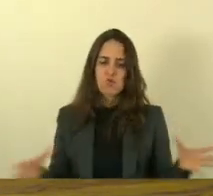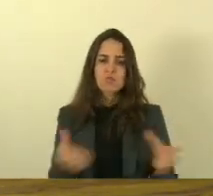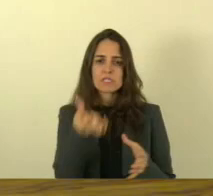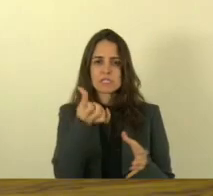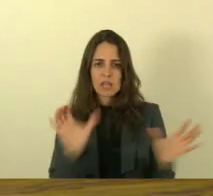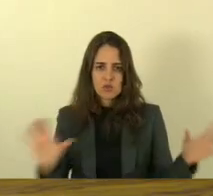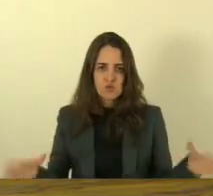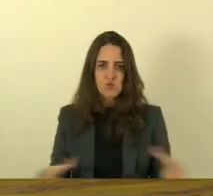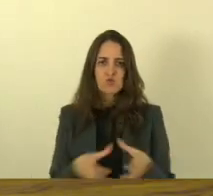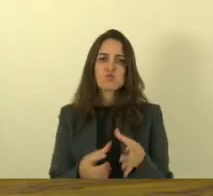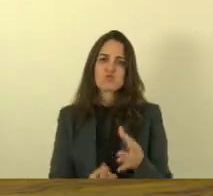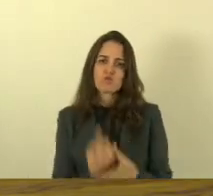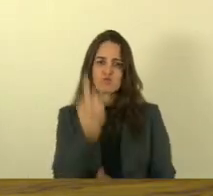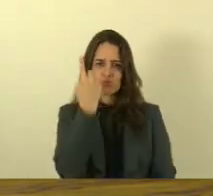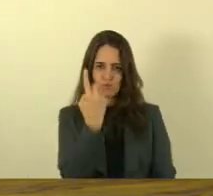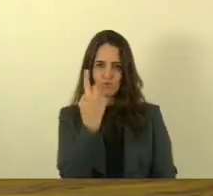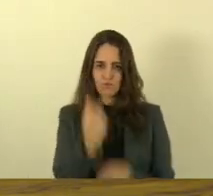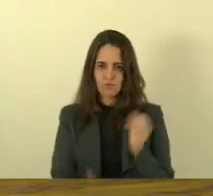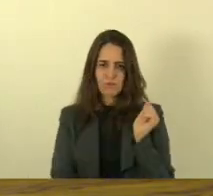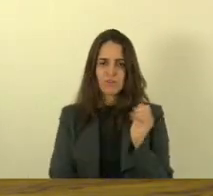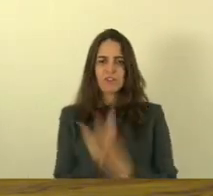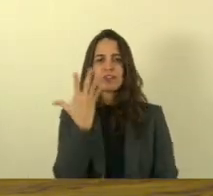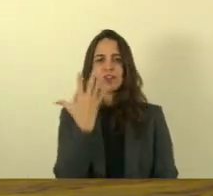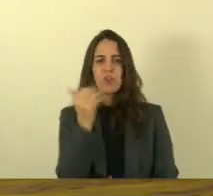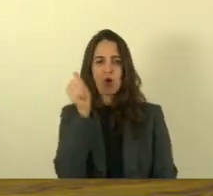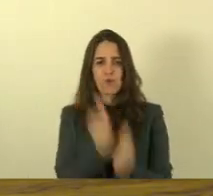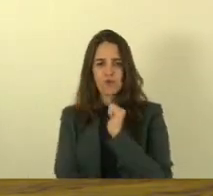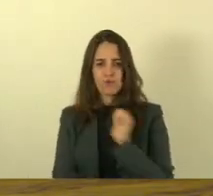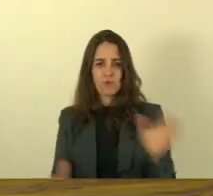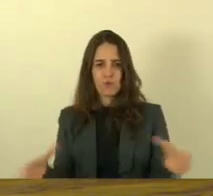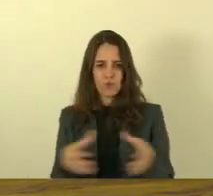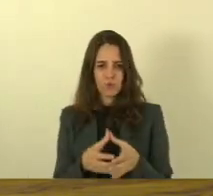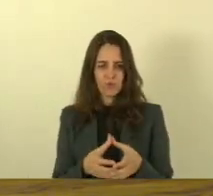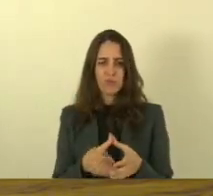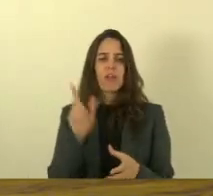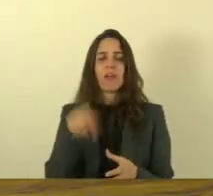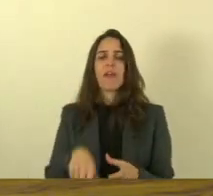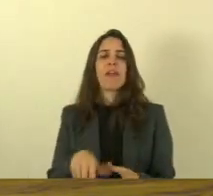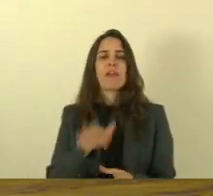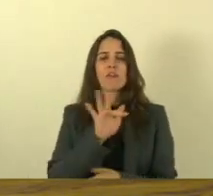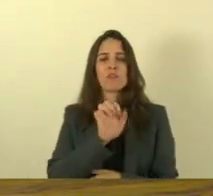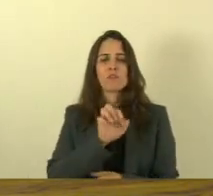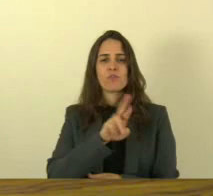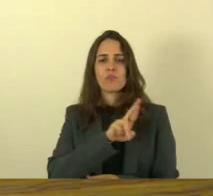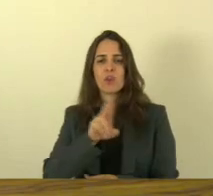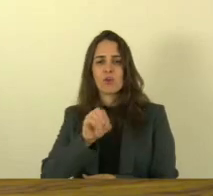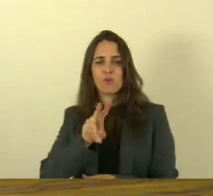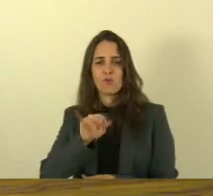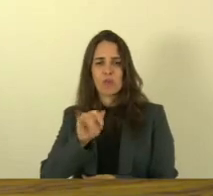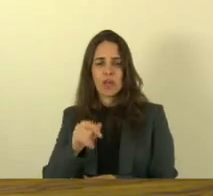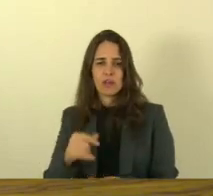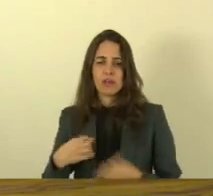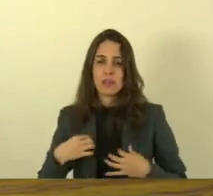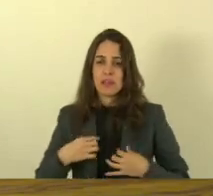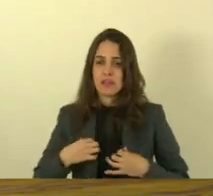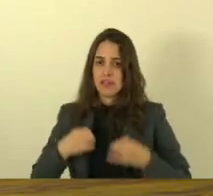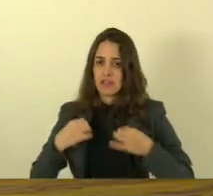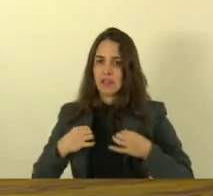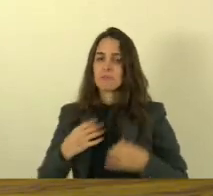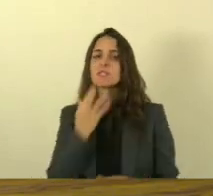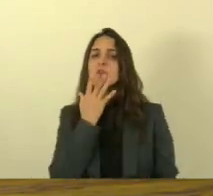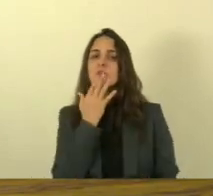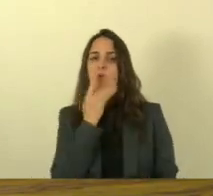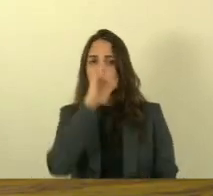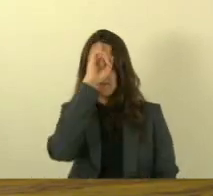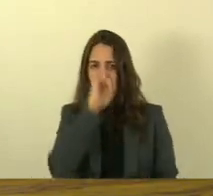e criando a desportiva ferroviária que começou com a camisa da cor amarela e depois